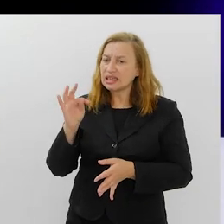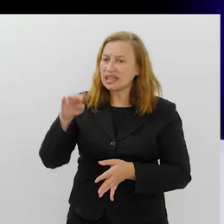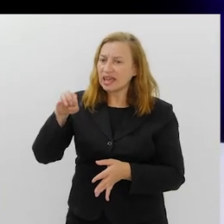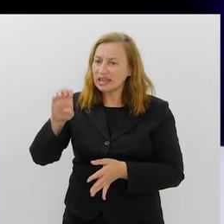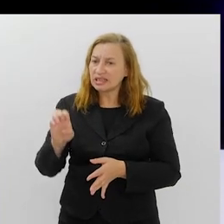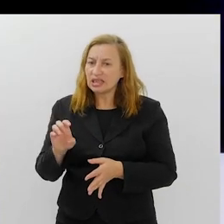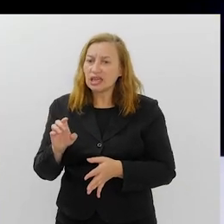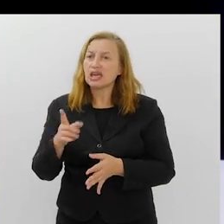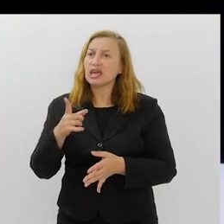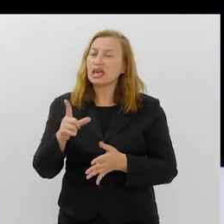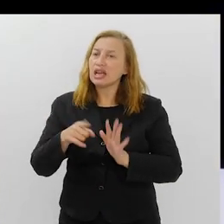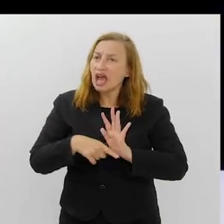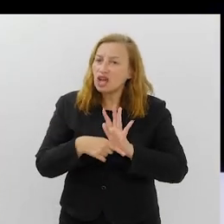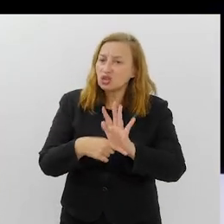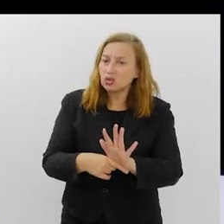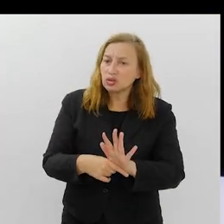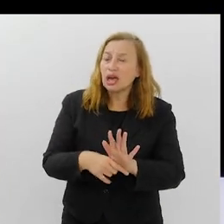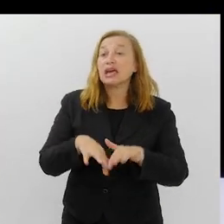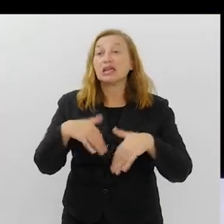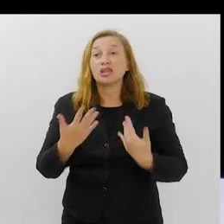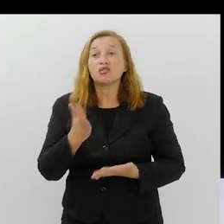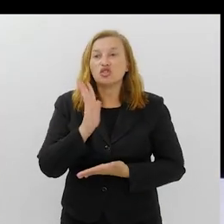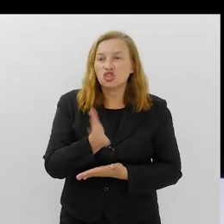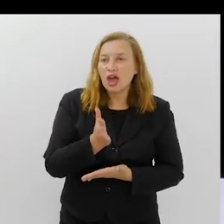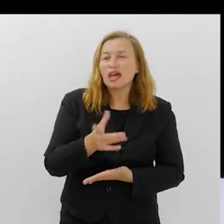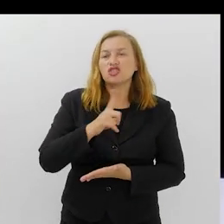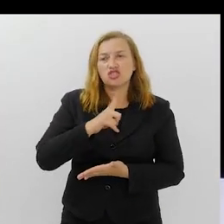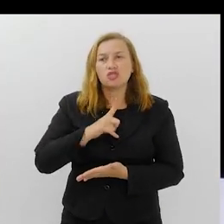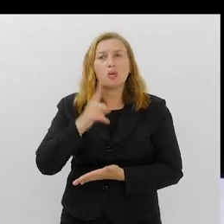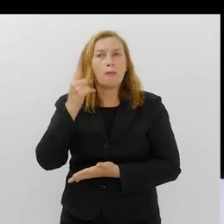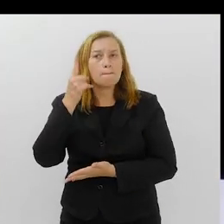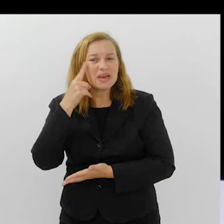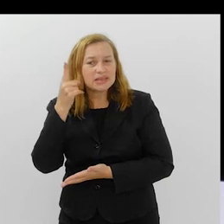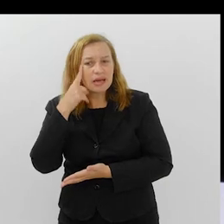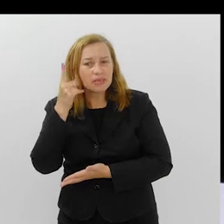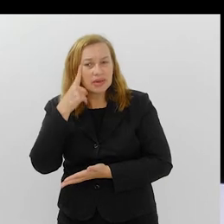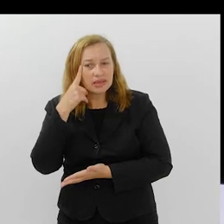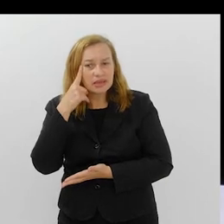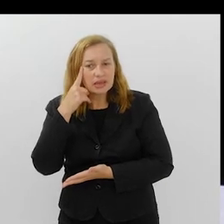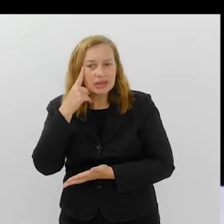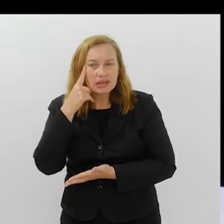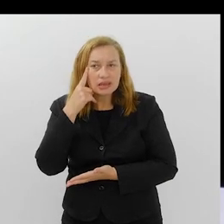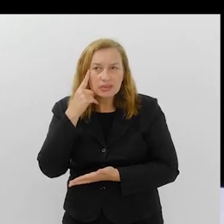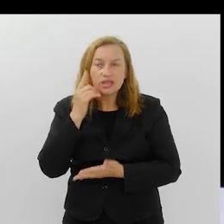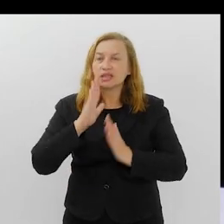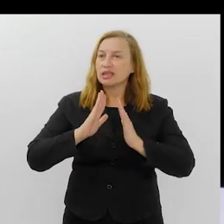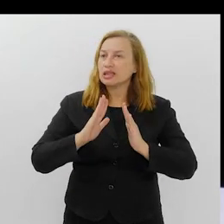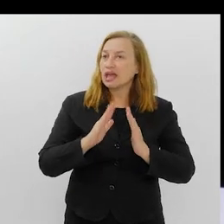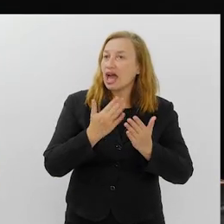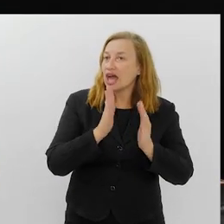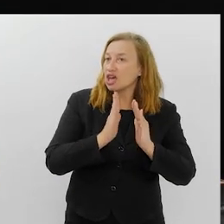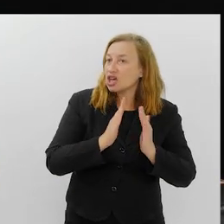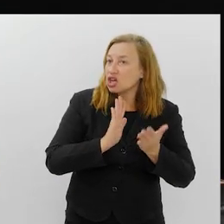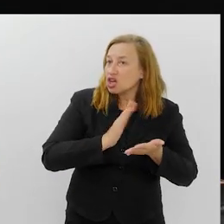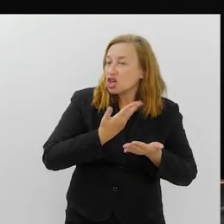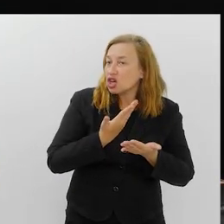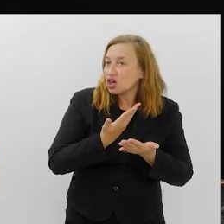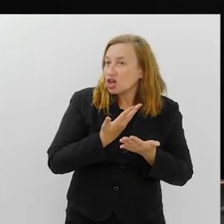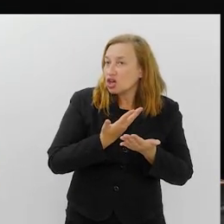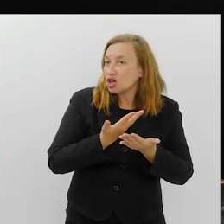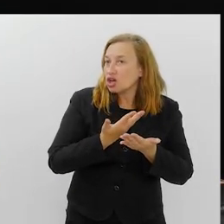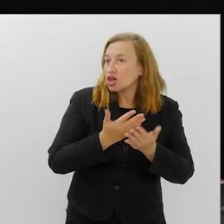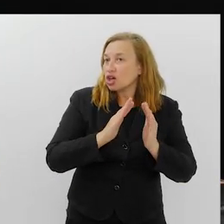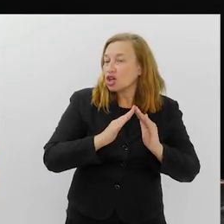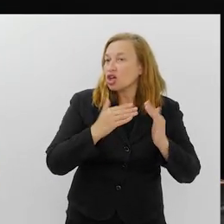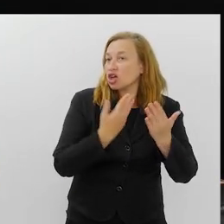eles fazem esse resgate da Cubango. Então, já tinham esse pensamento de pensar aquela escola, de fazer um